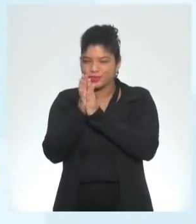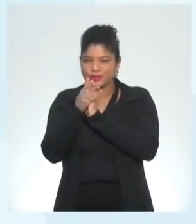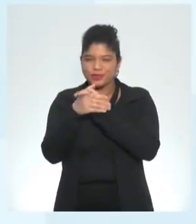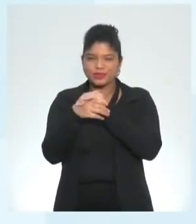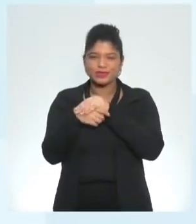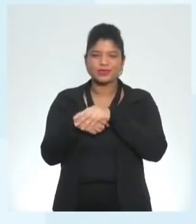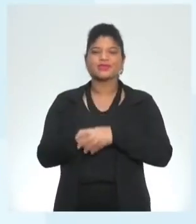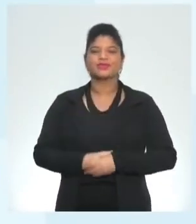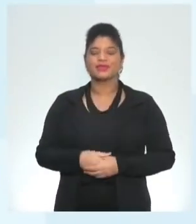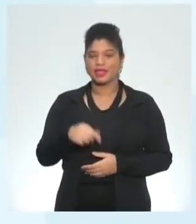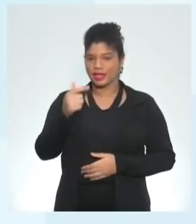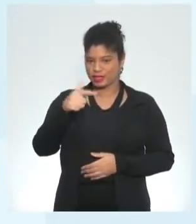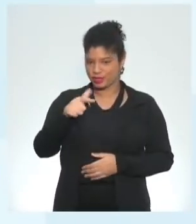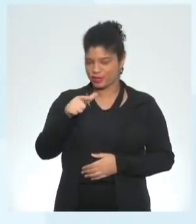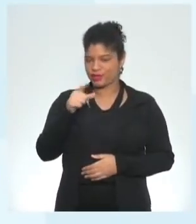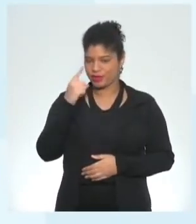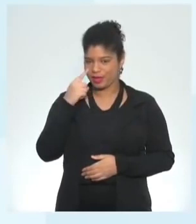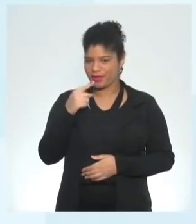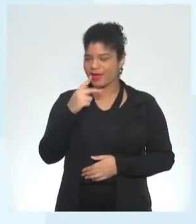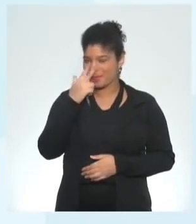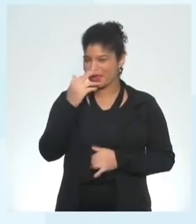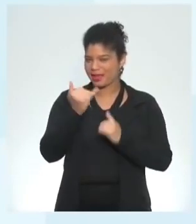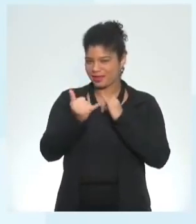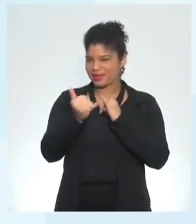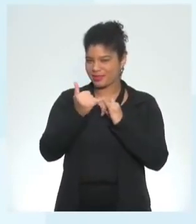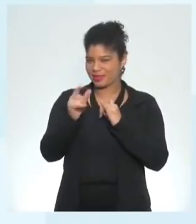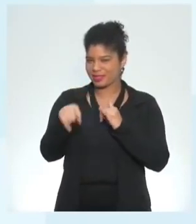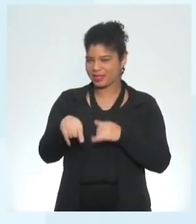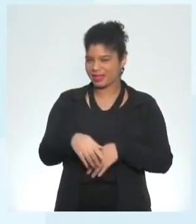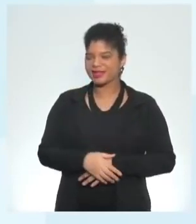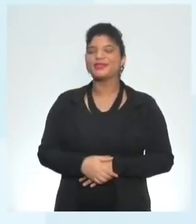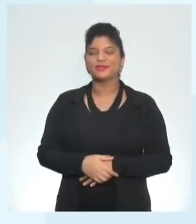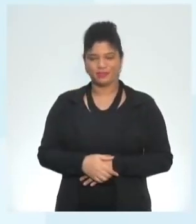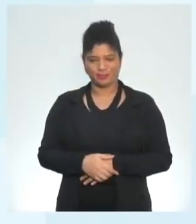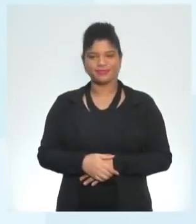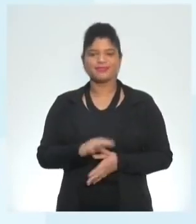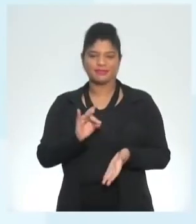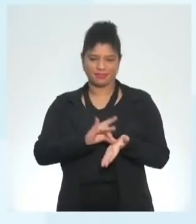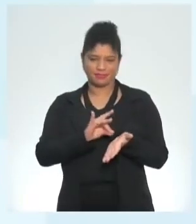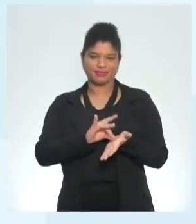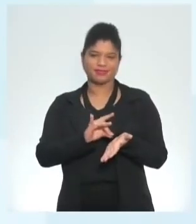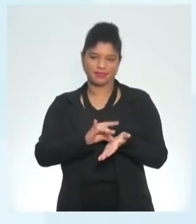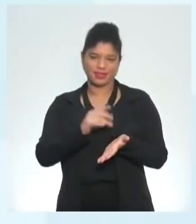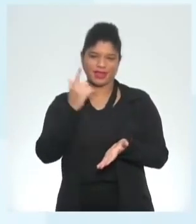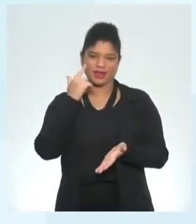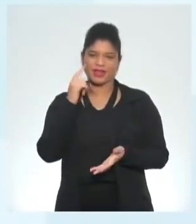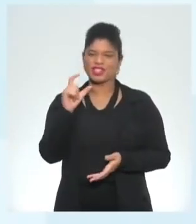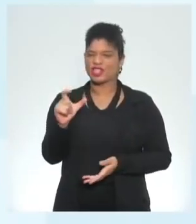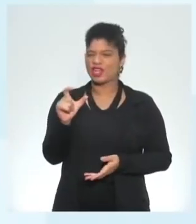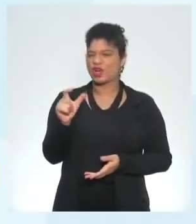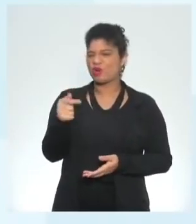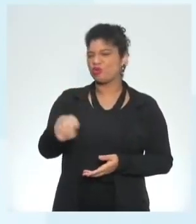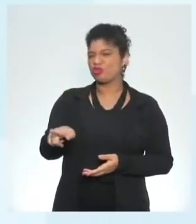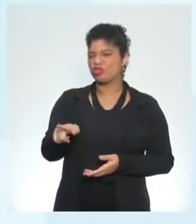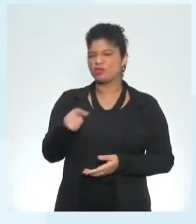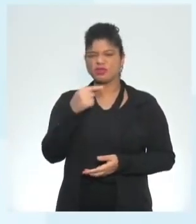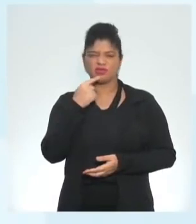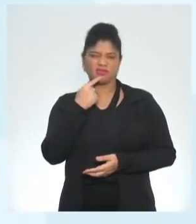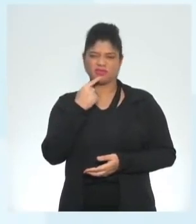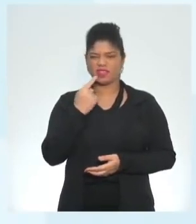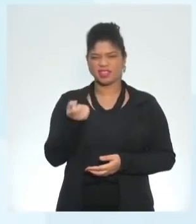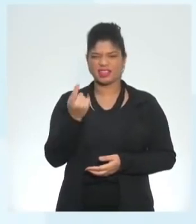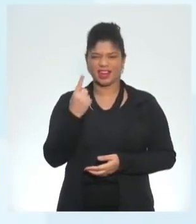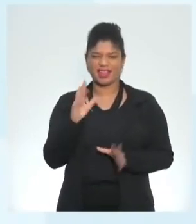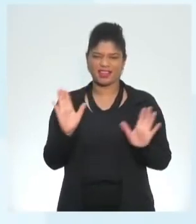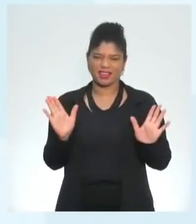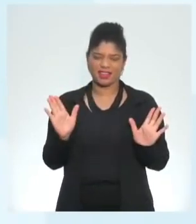então de novo né erika parecido com português yes super né talvez o thriller o thriller lá embaixo que talvez